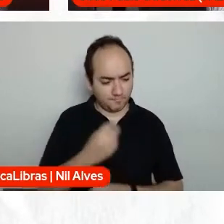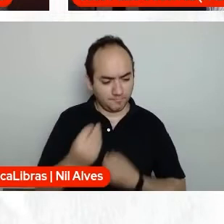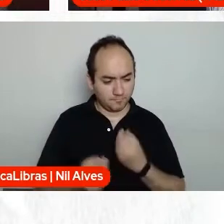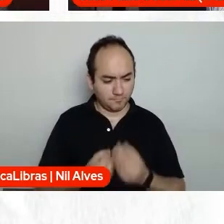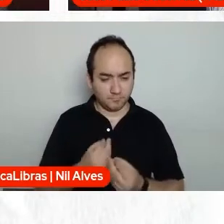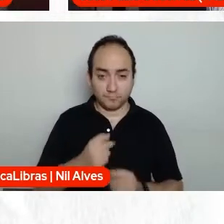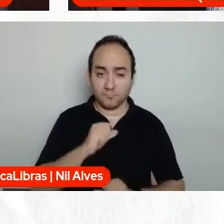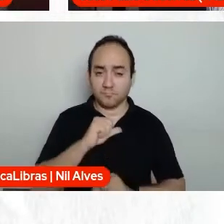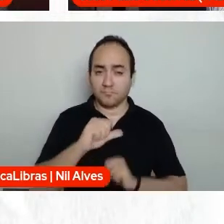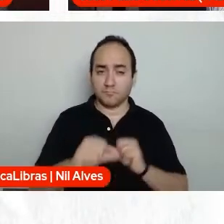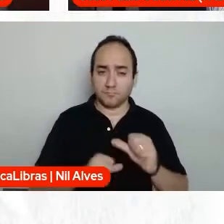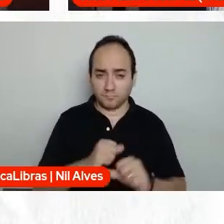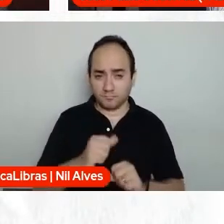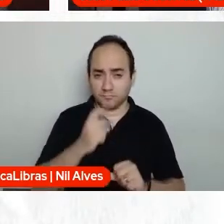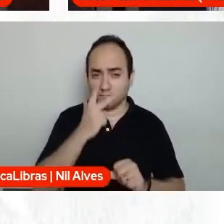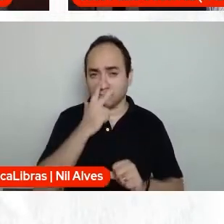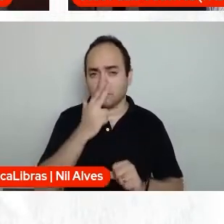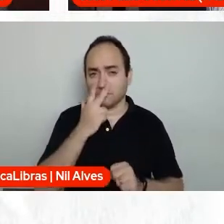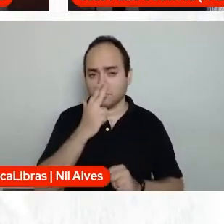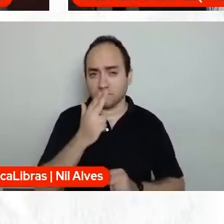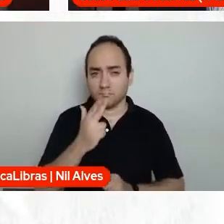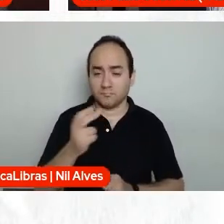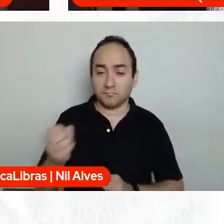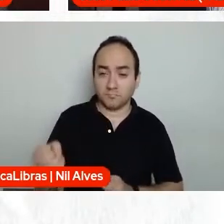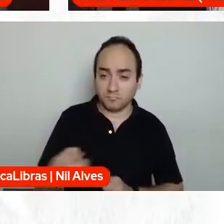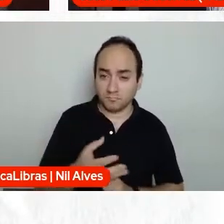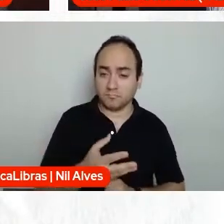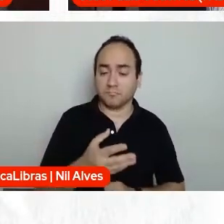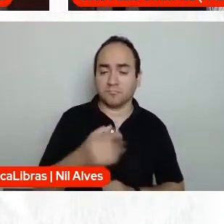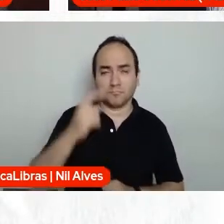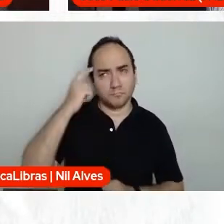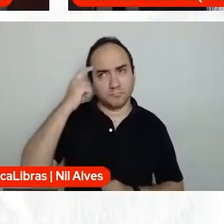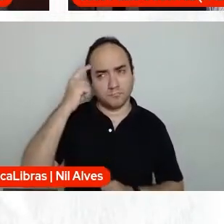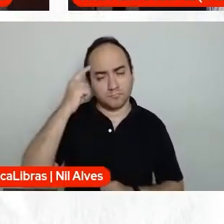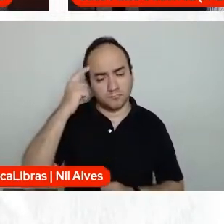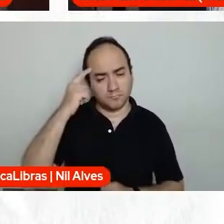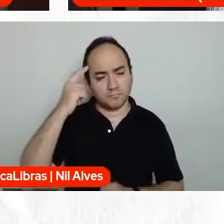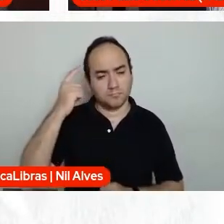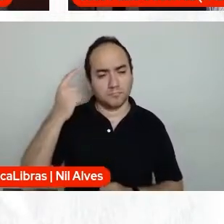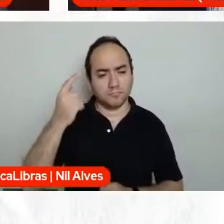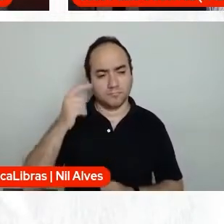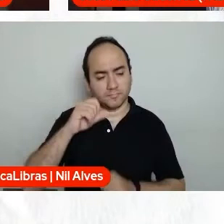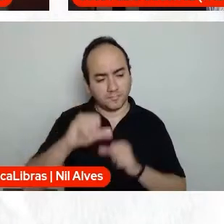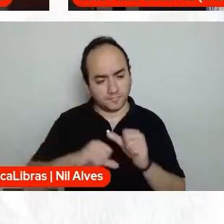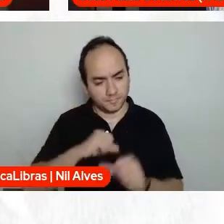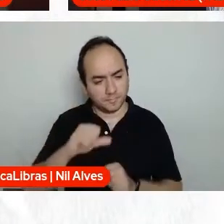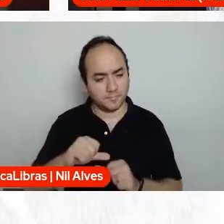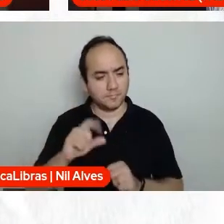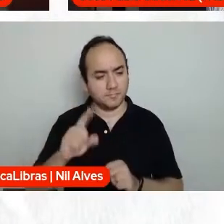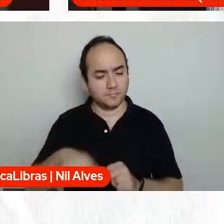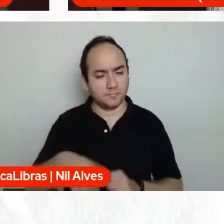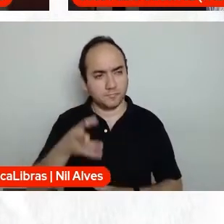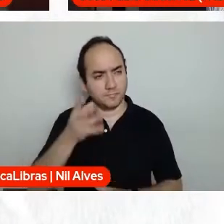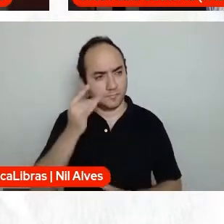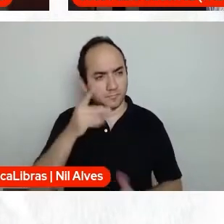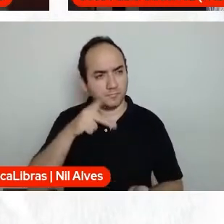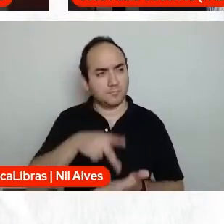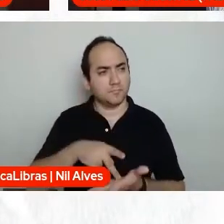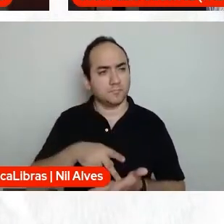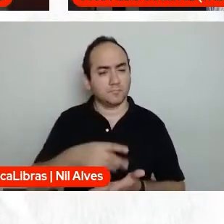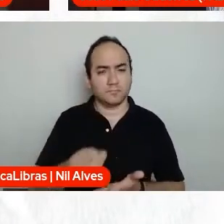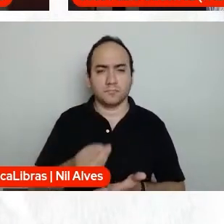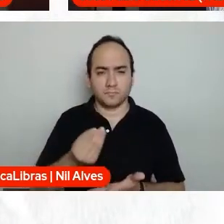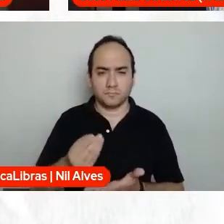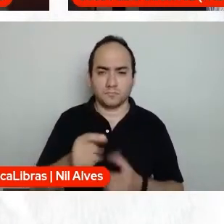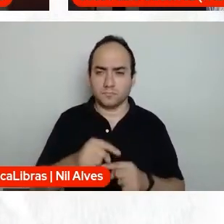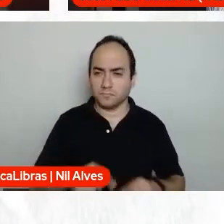em uma nova maneira de se pensar a sua realidade, o seu entorno,